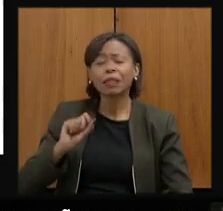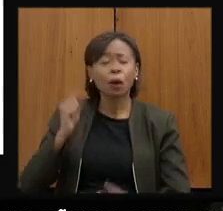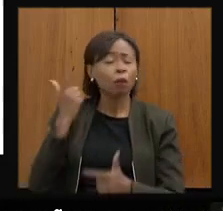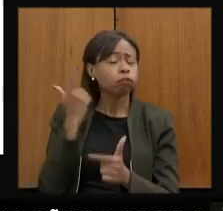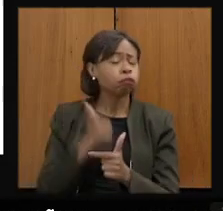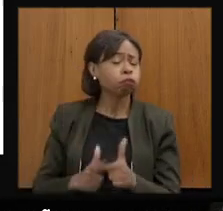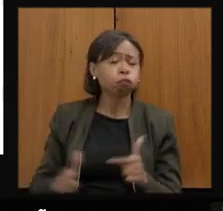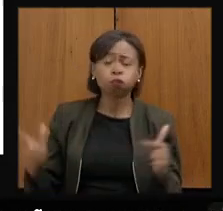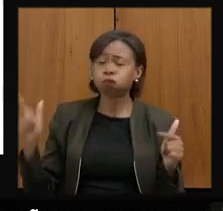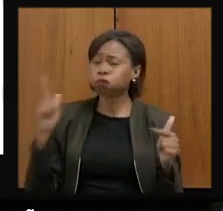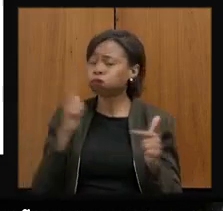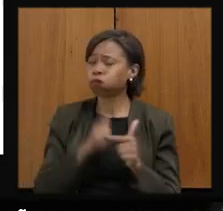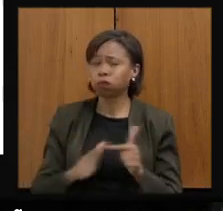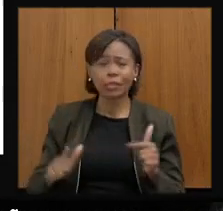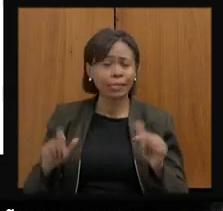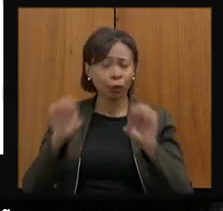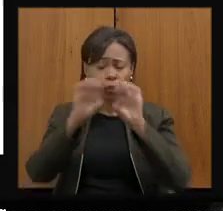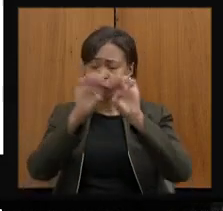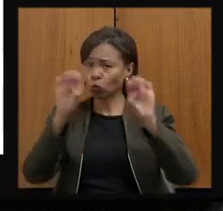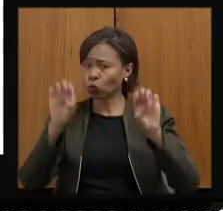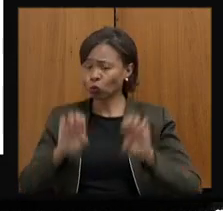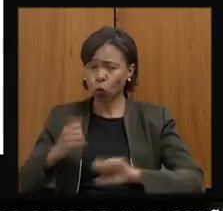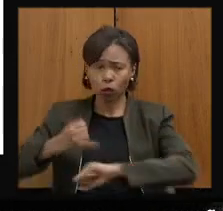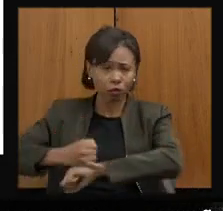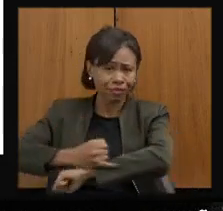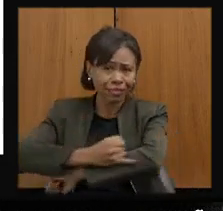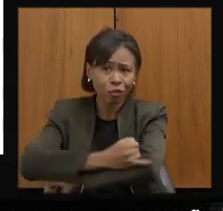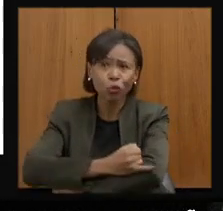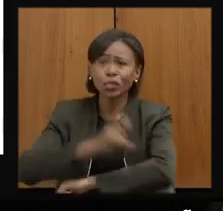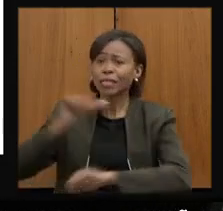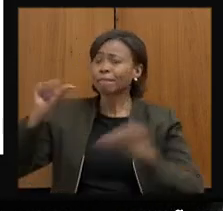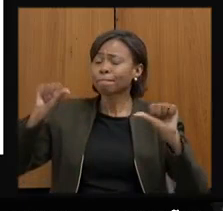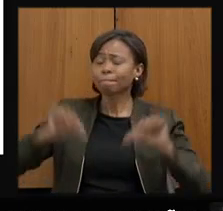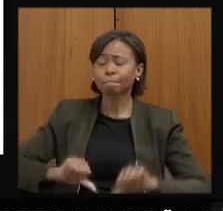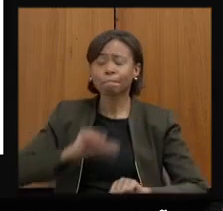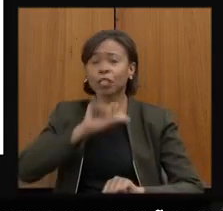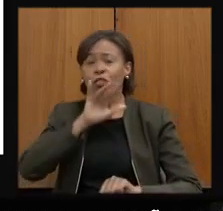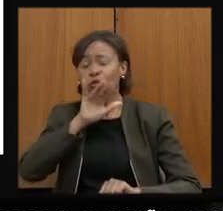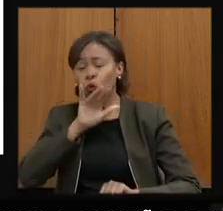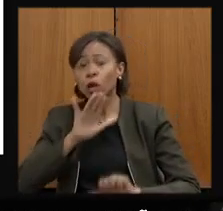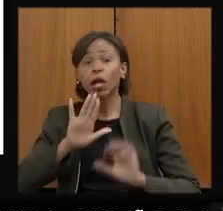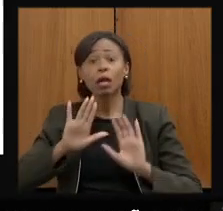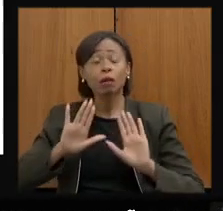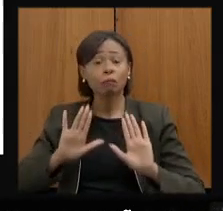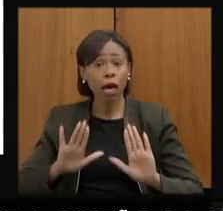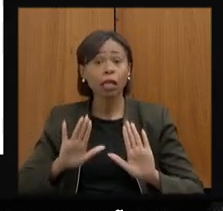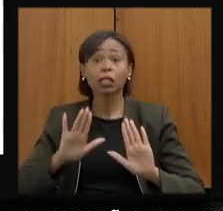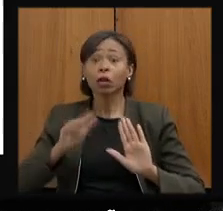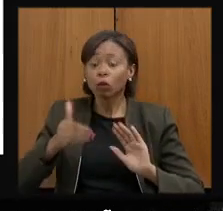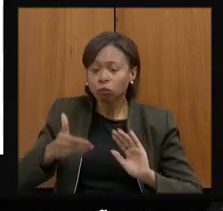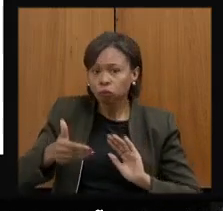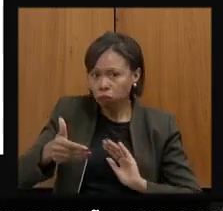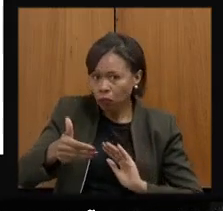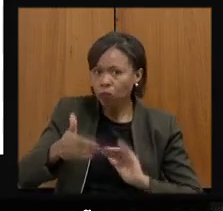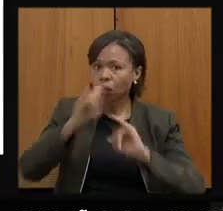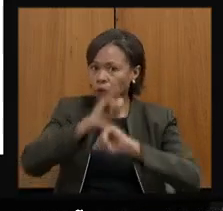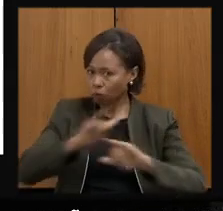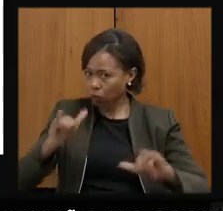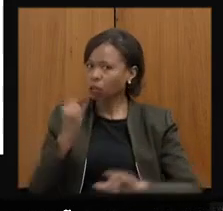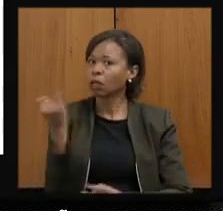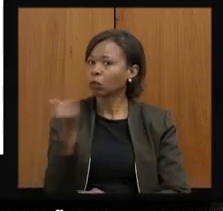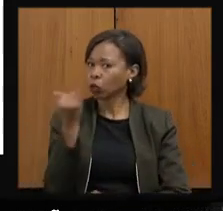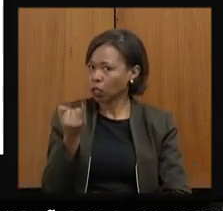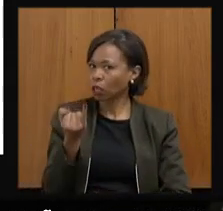muito terrível, em termos de infraestrutura. E temos aí, em breve, anúncios que vão ser importantes também nos